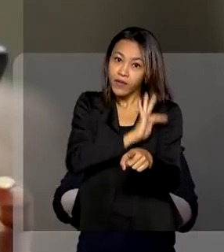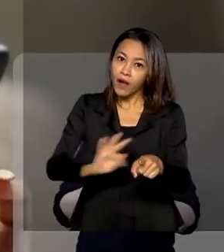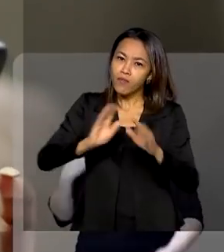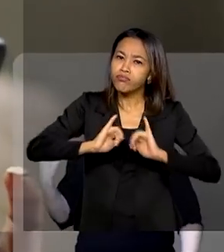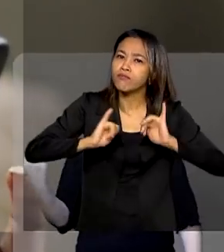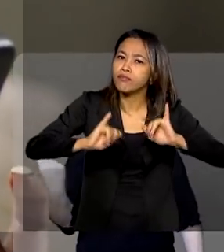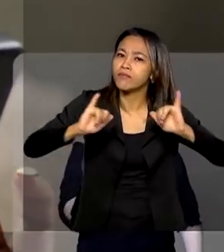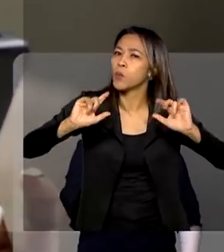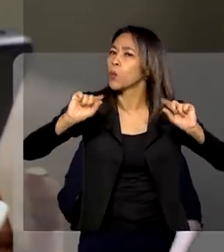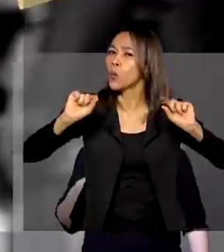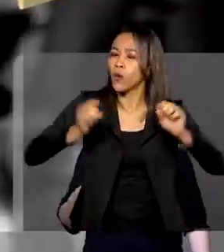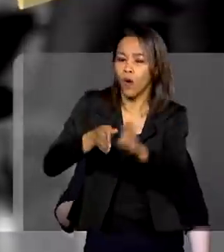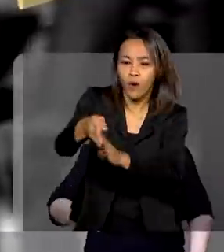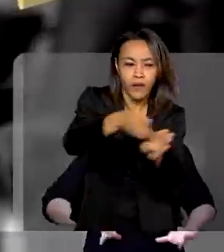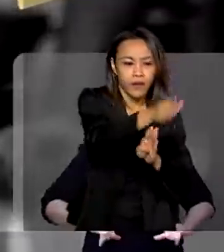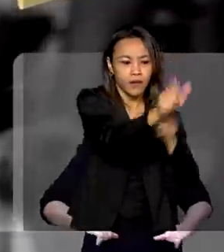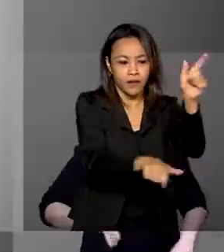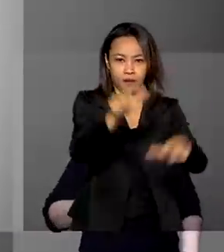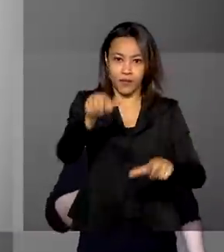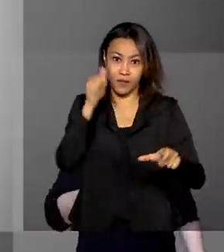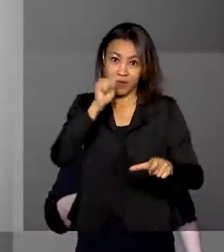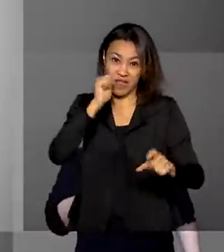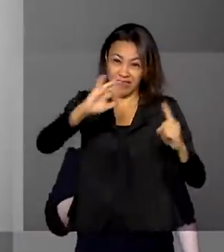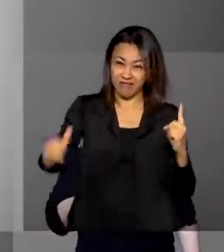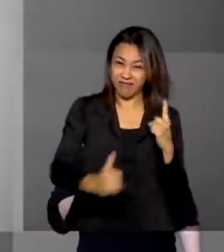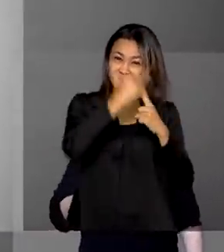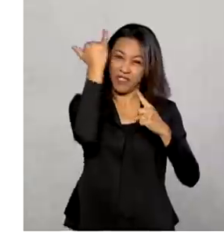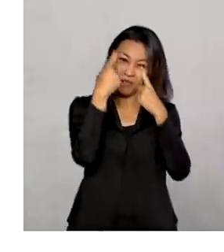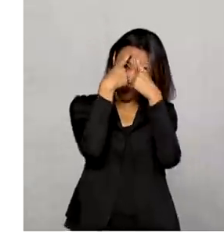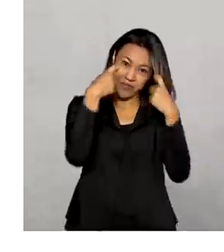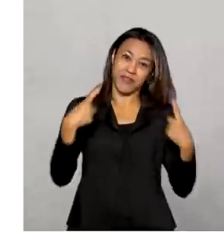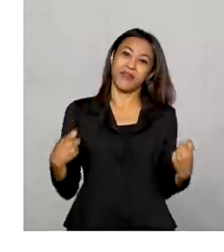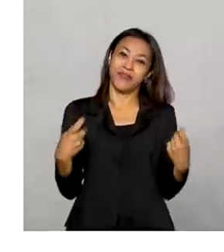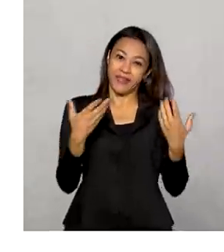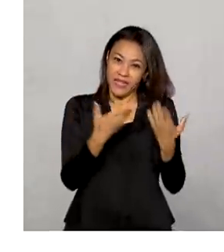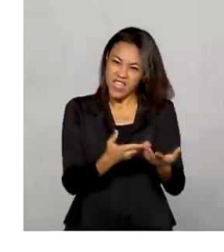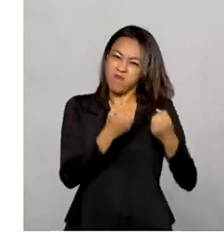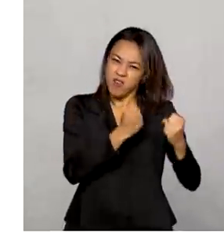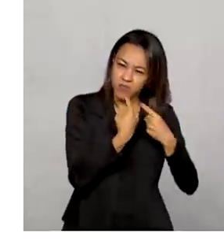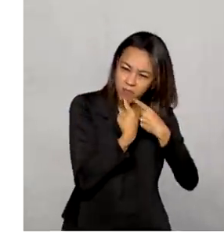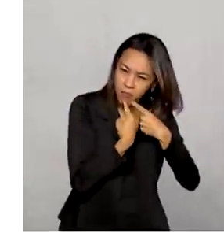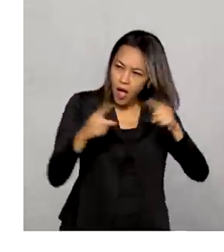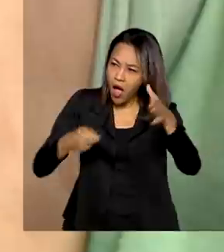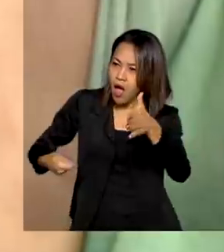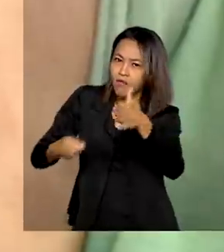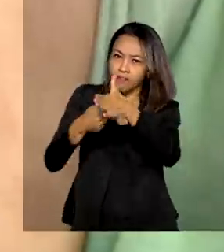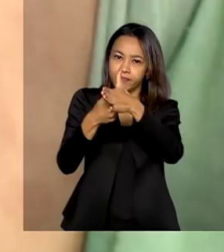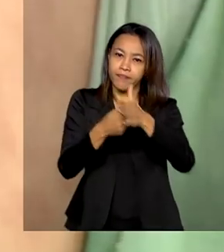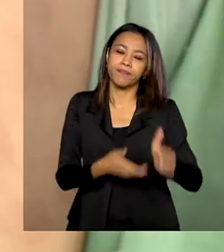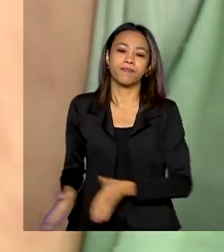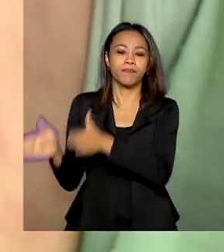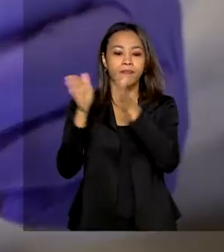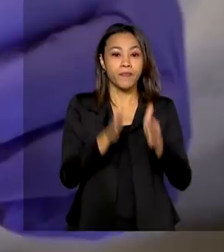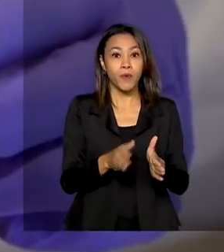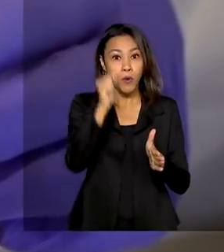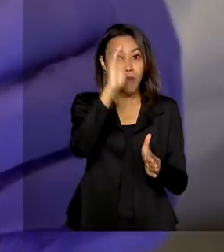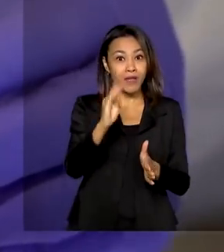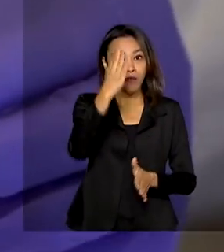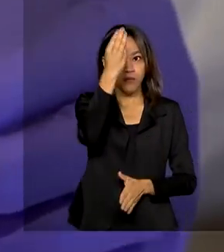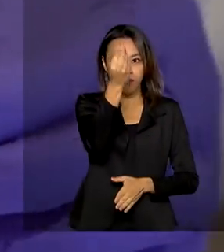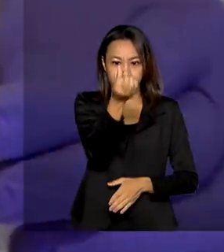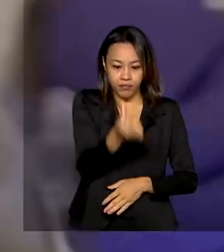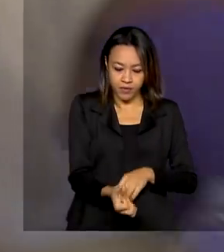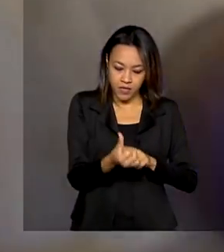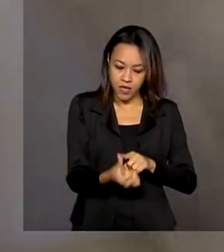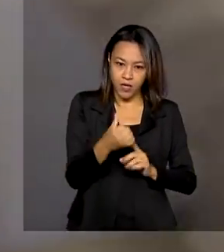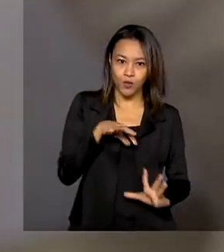campanha para orientar mulheres vítimas de violência a denunciar. O Brasil é o sexto país do mundo